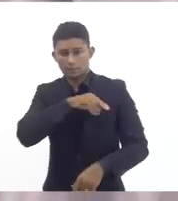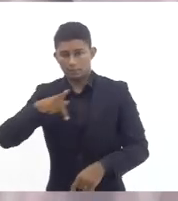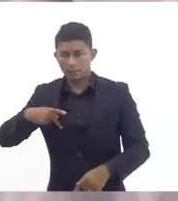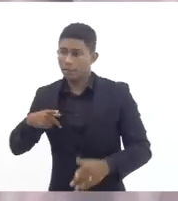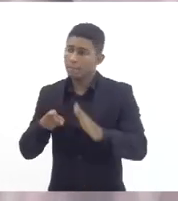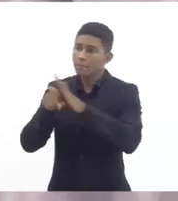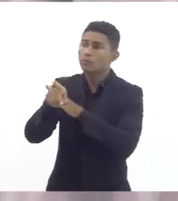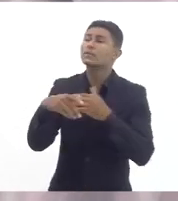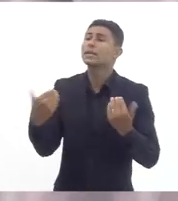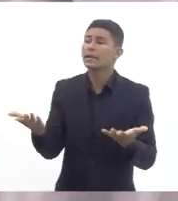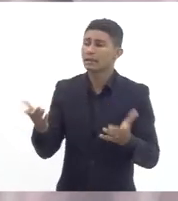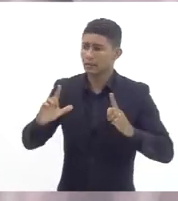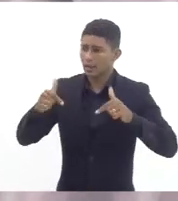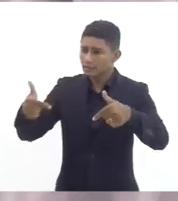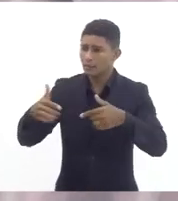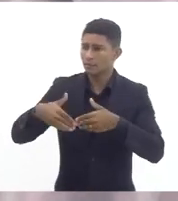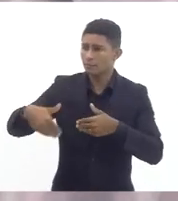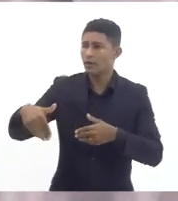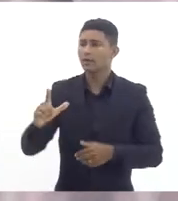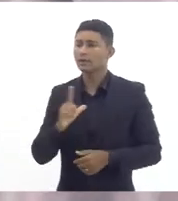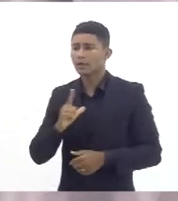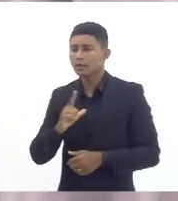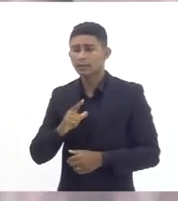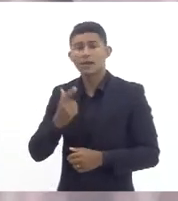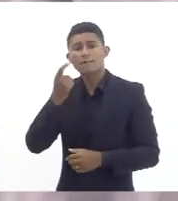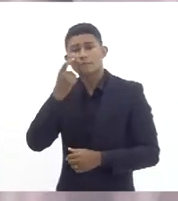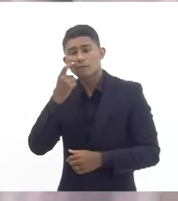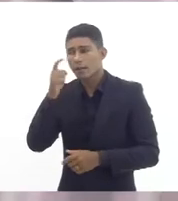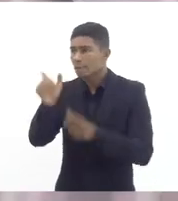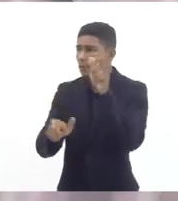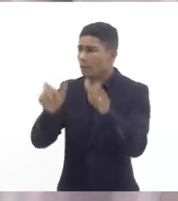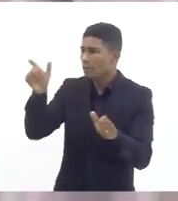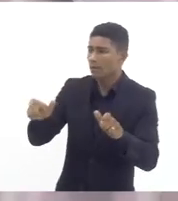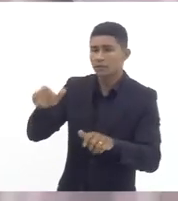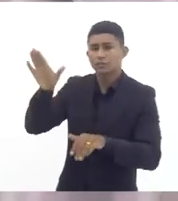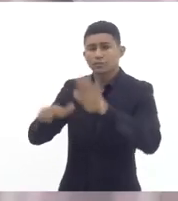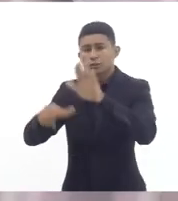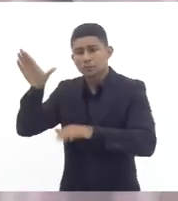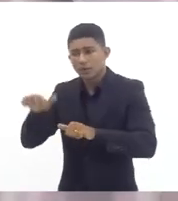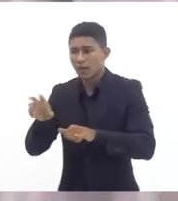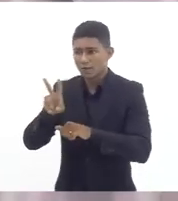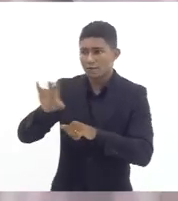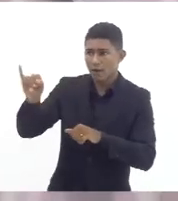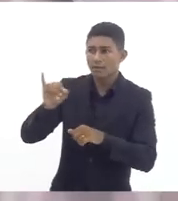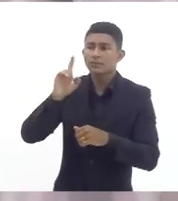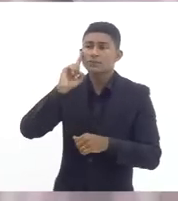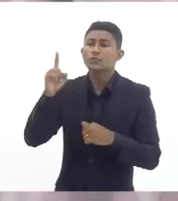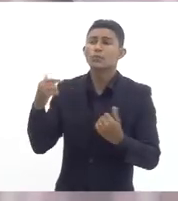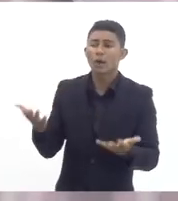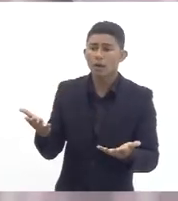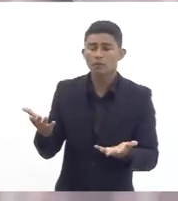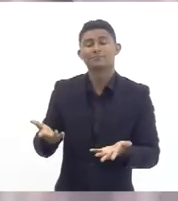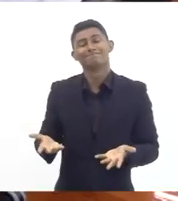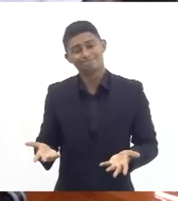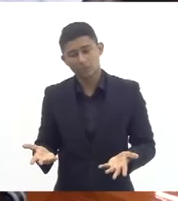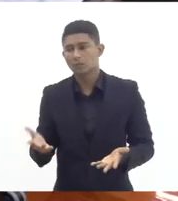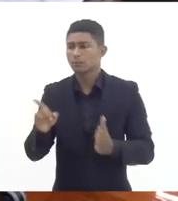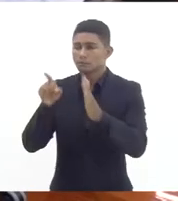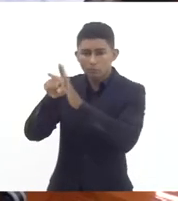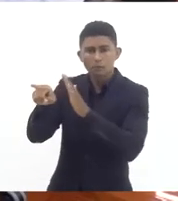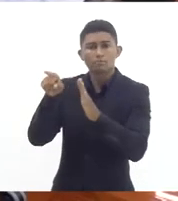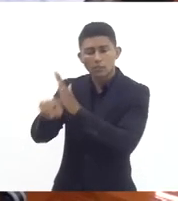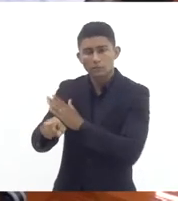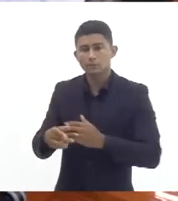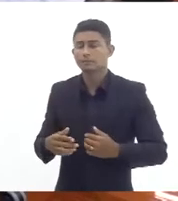cargos na sua plenitude na sua integralidade qual é o pé disso e como que isso se relaciona também com a questão